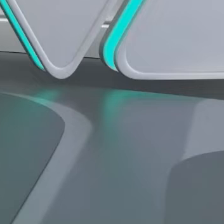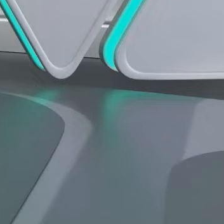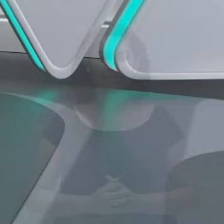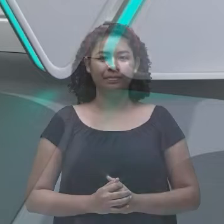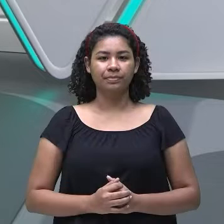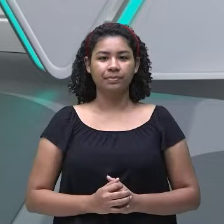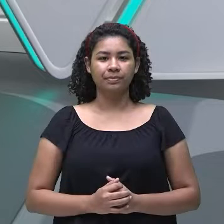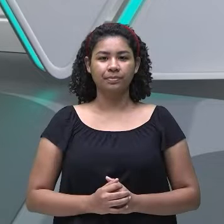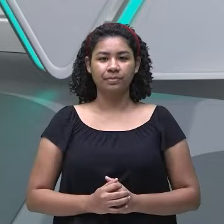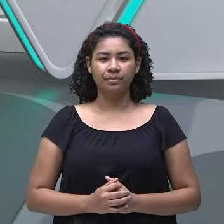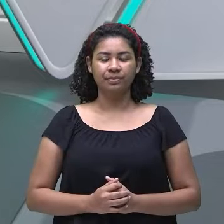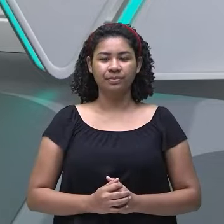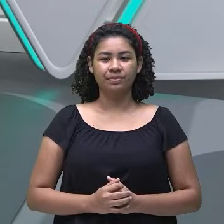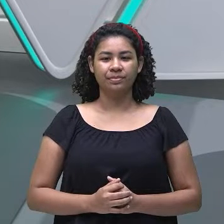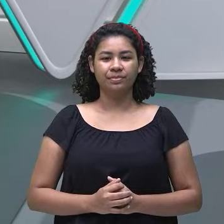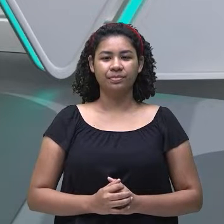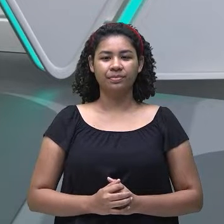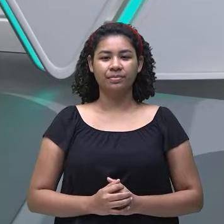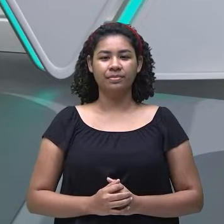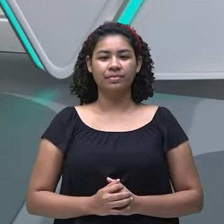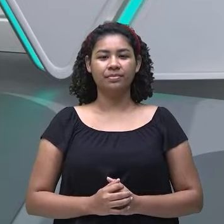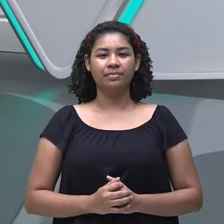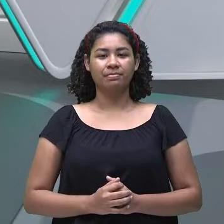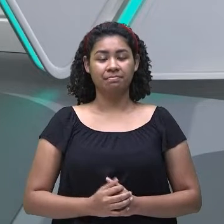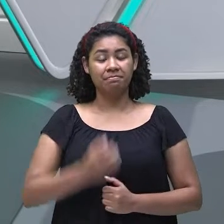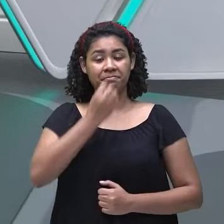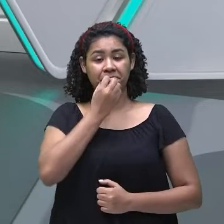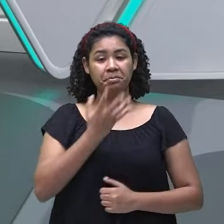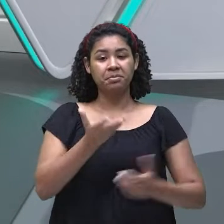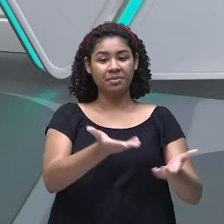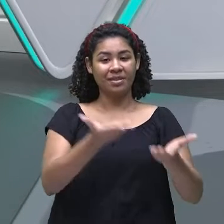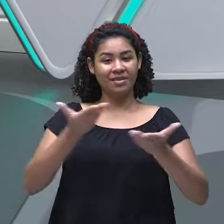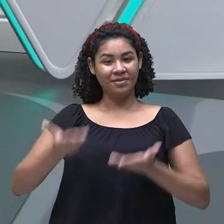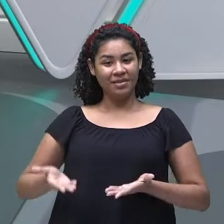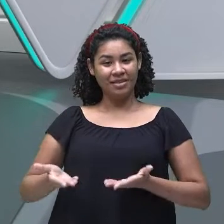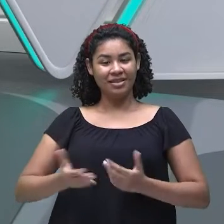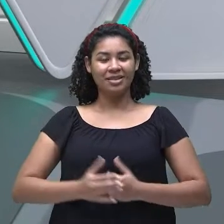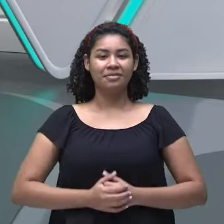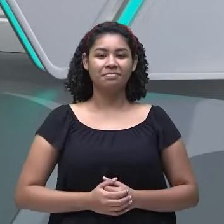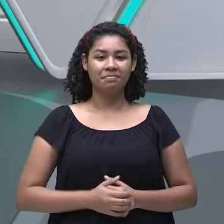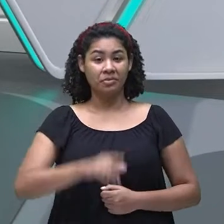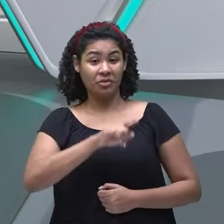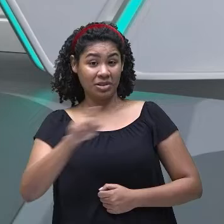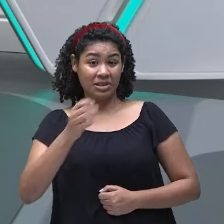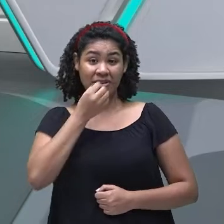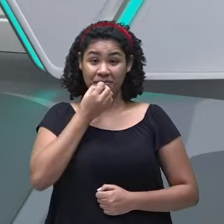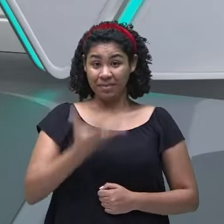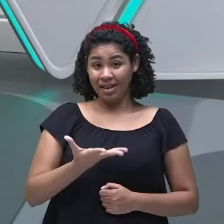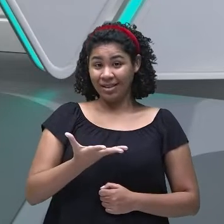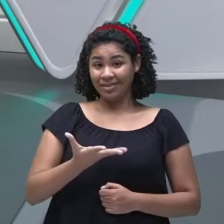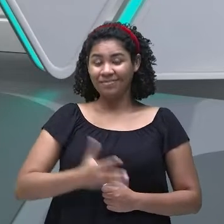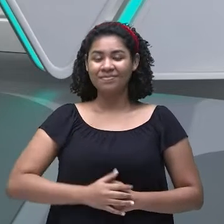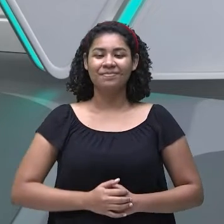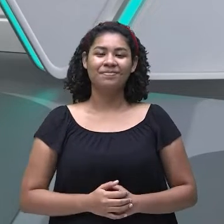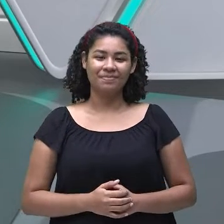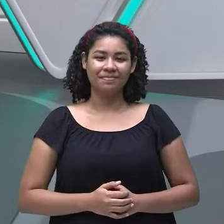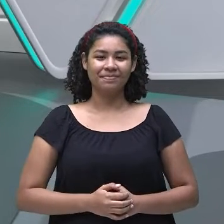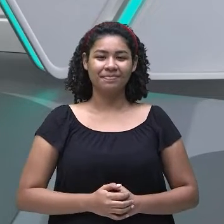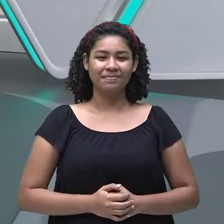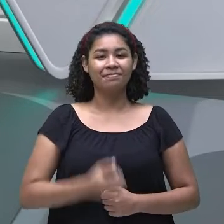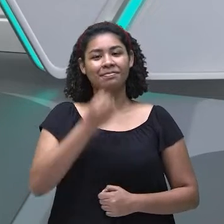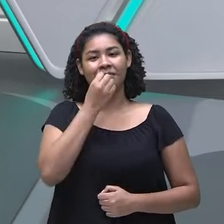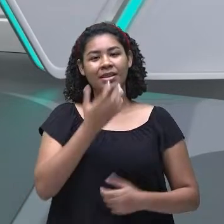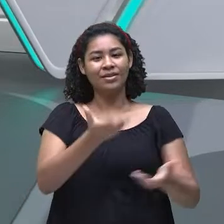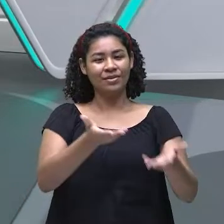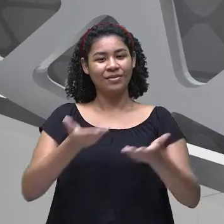Olá, pessoal! Bem-vindos! Sejam bem-vindos! Como vocês estão hoje? Sejam bem-vindos a